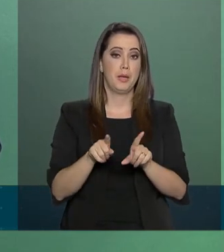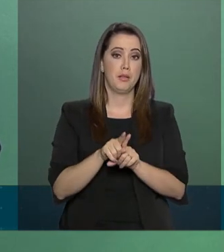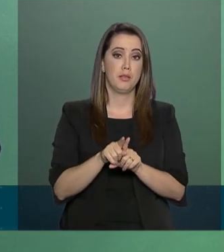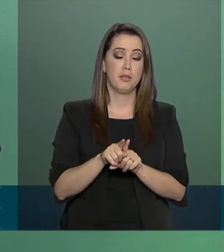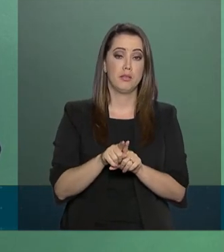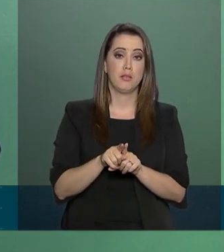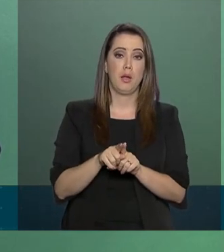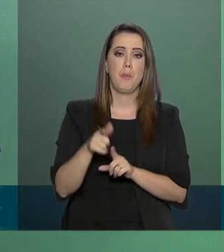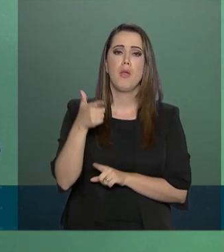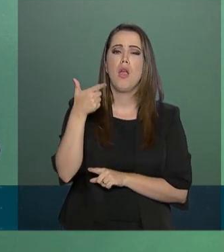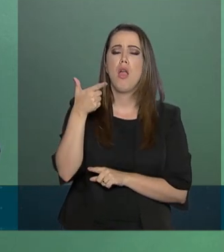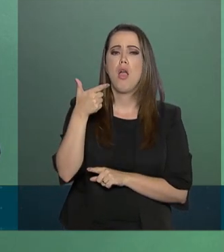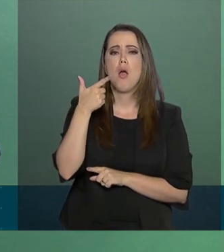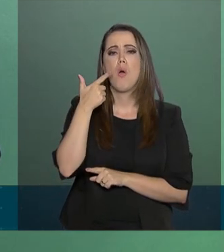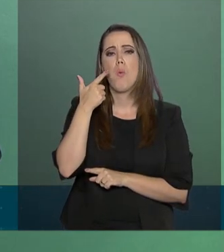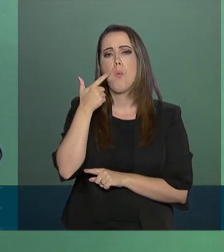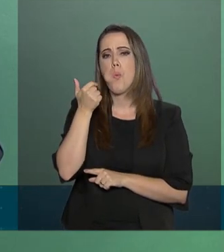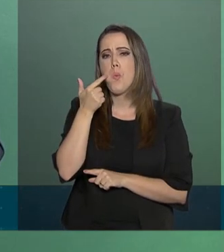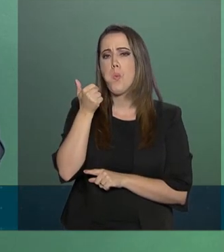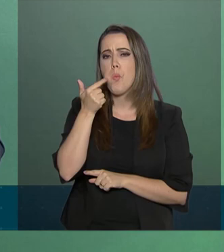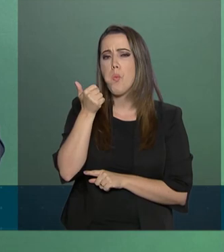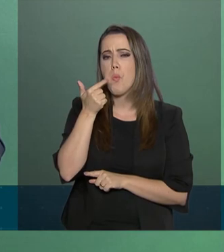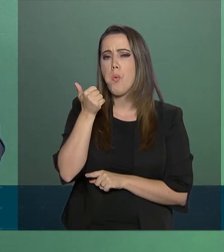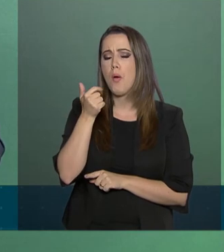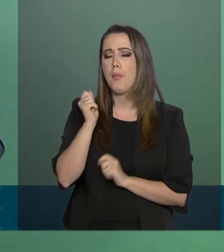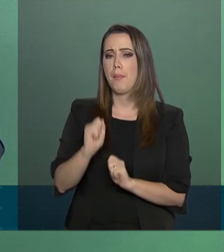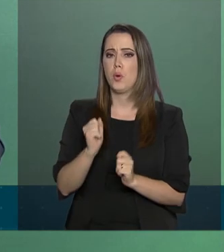que poderão ser adquiridas.